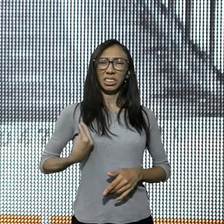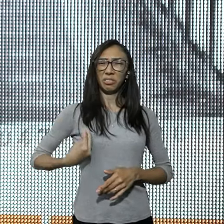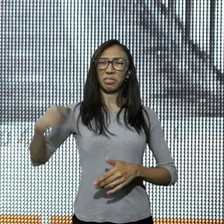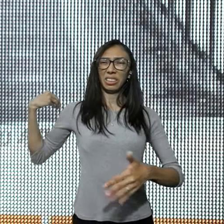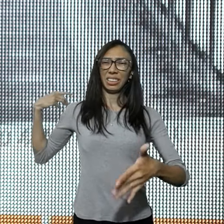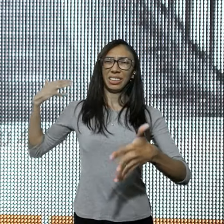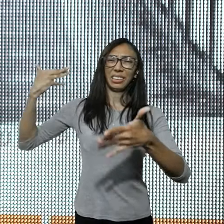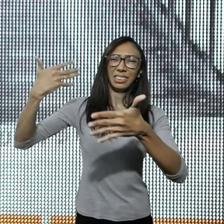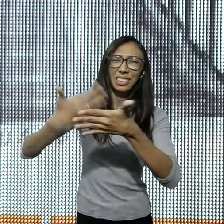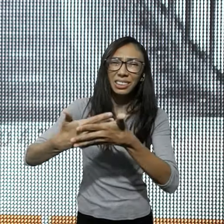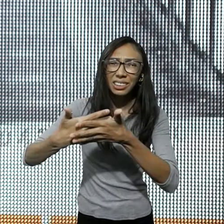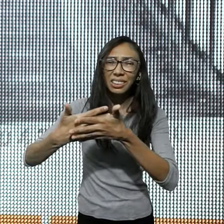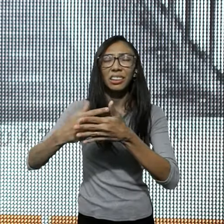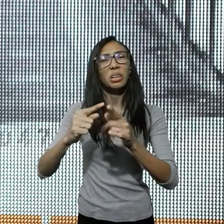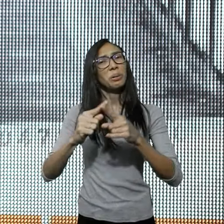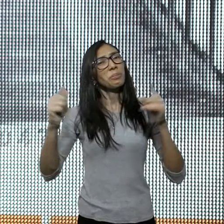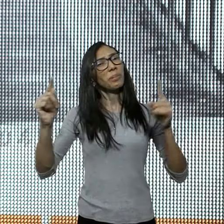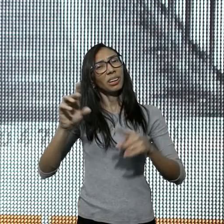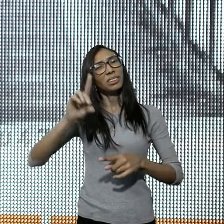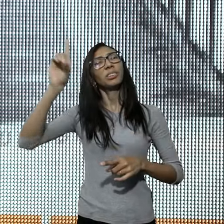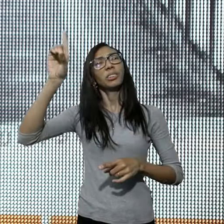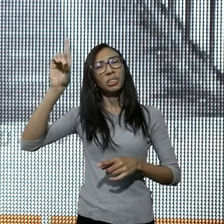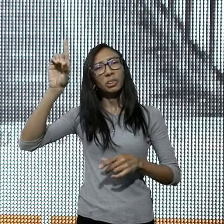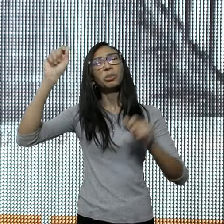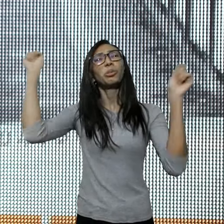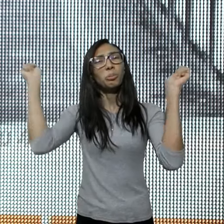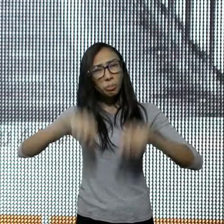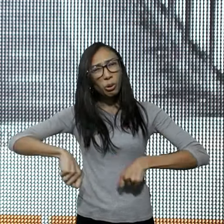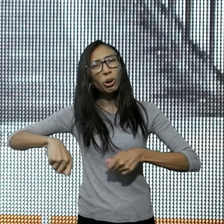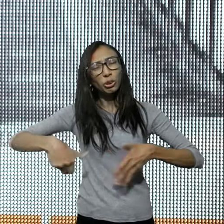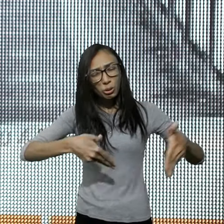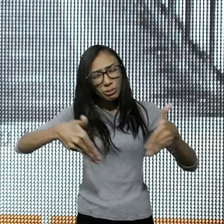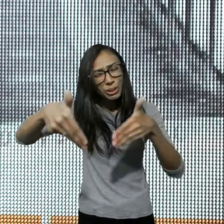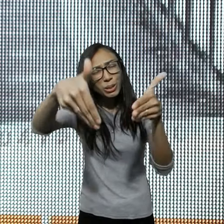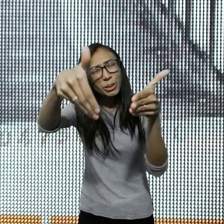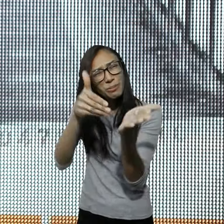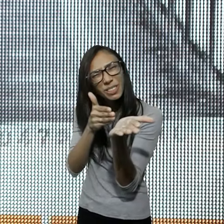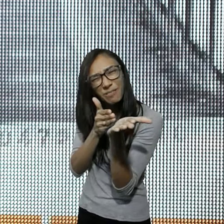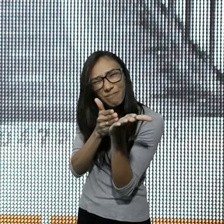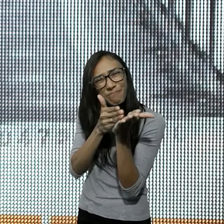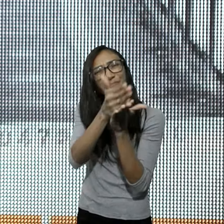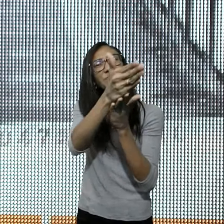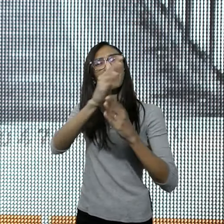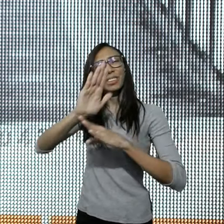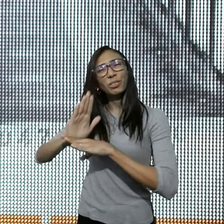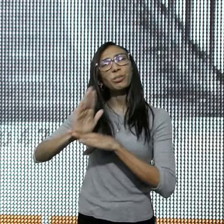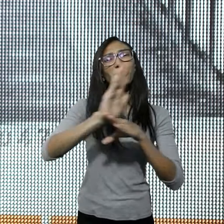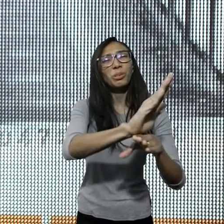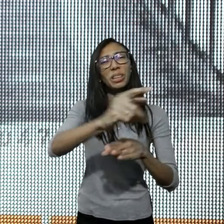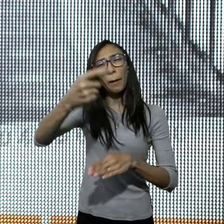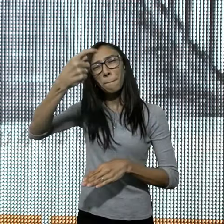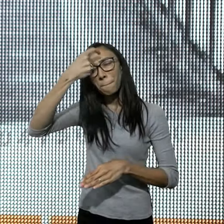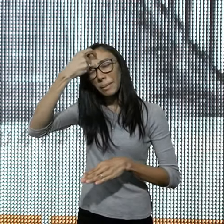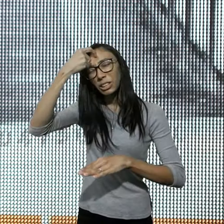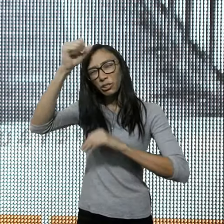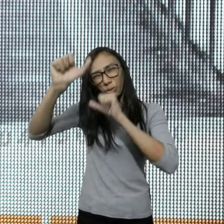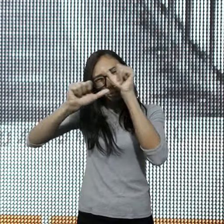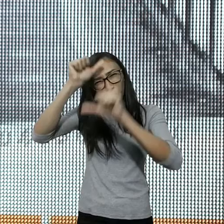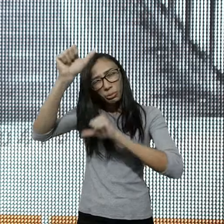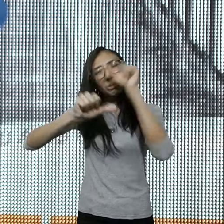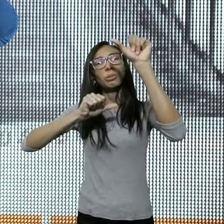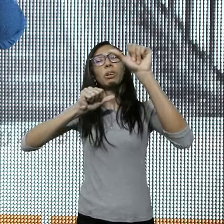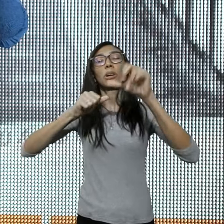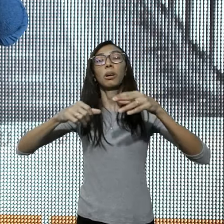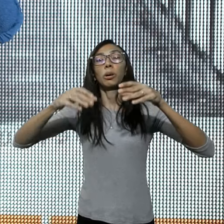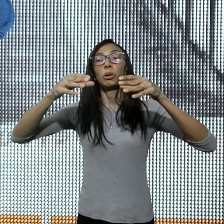aqui, mas eu sei, que Deus é capaz, de te mudar, de direção, a metanoia, essa palavra do grego, significa mudar, de direção, você